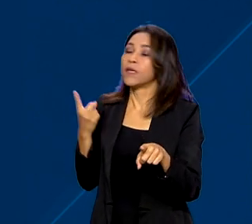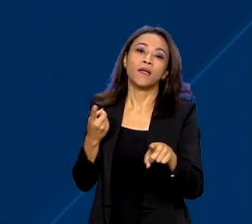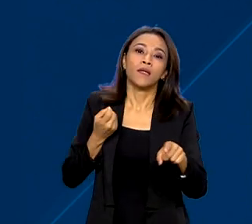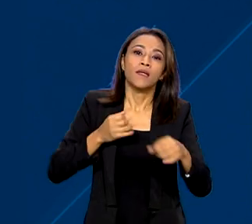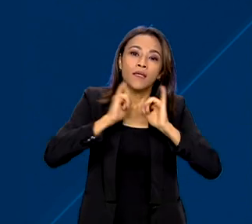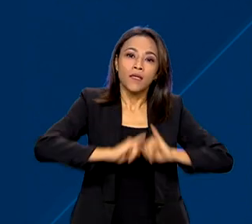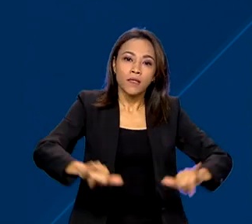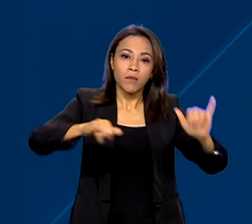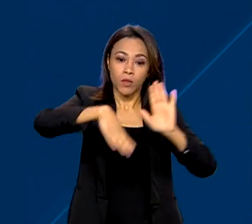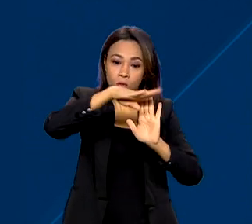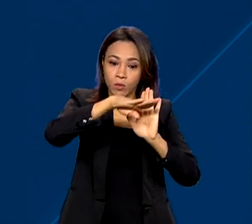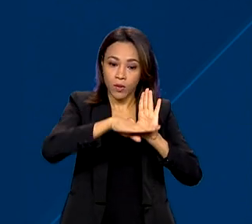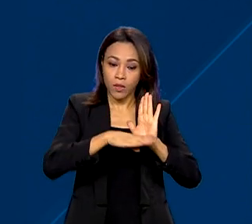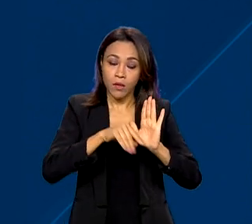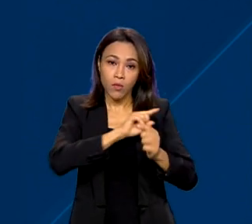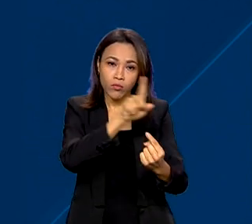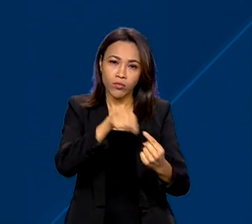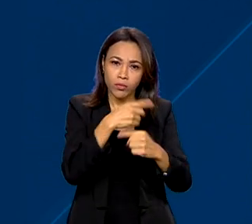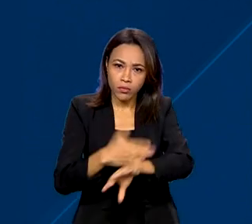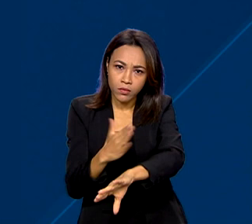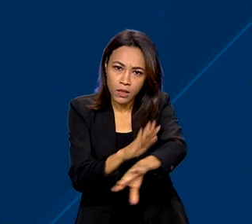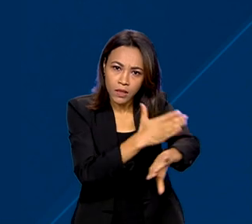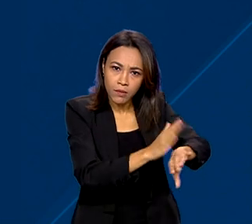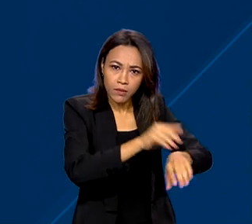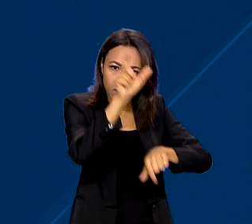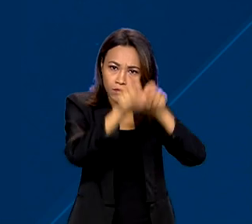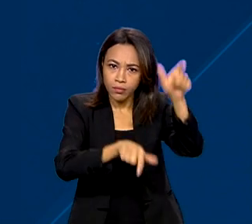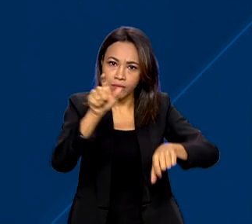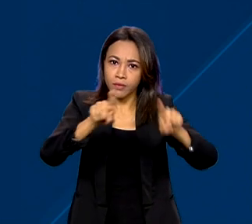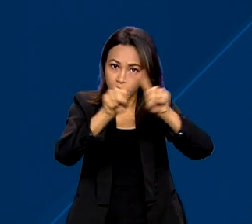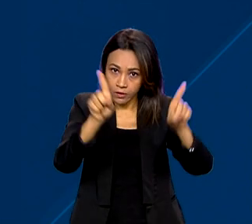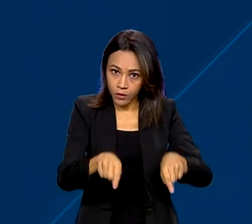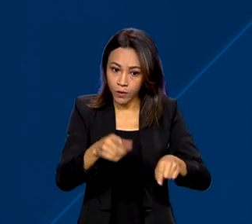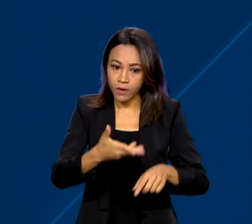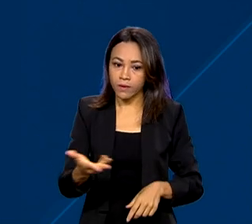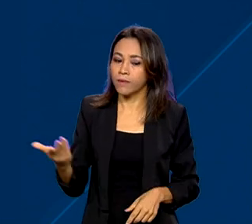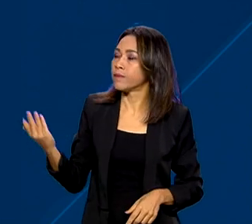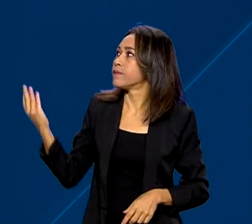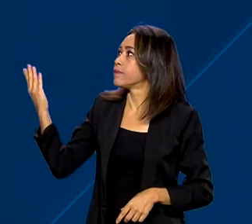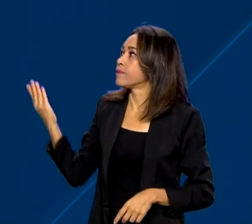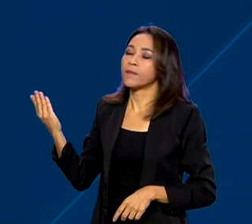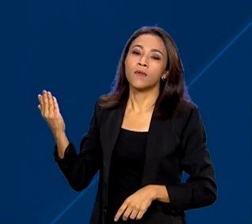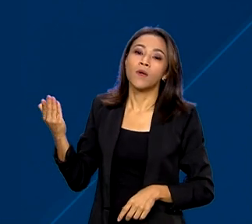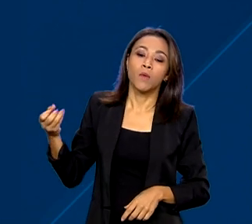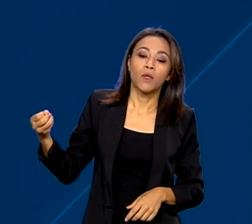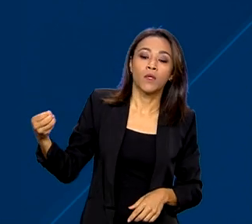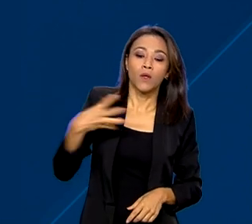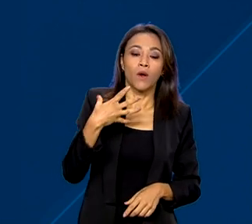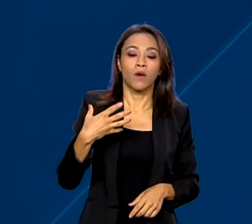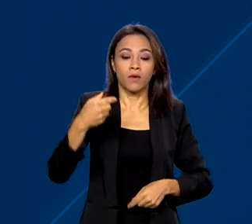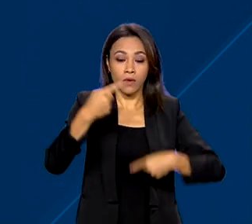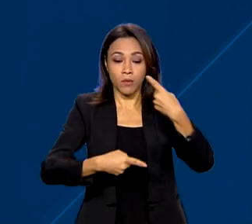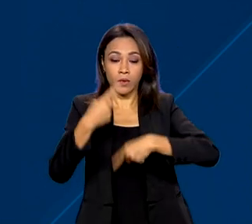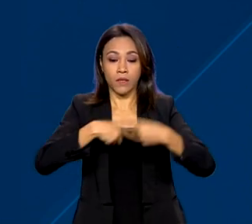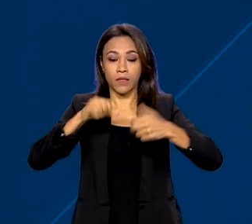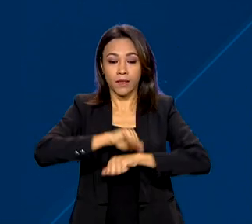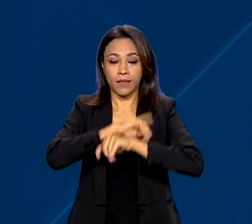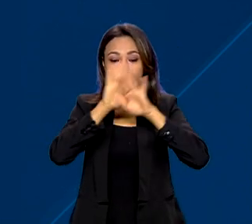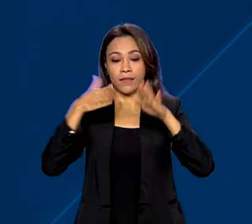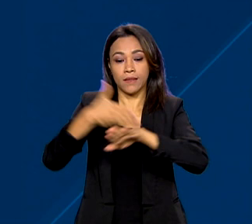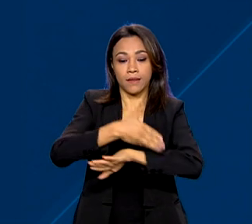que prevê a capacitação de servidores públicos, nova política de transparência e acesso à informação,